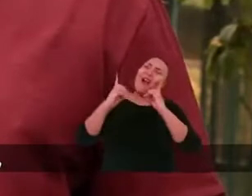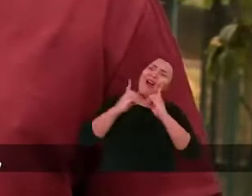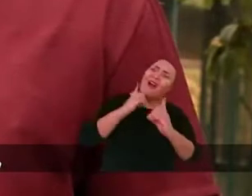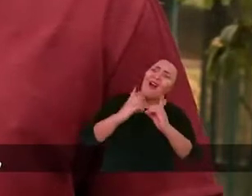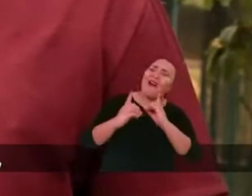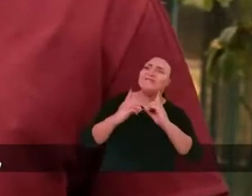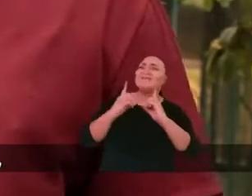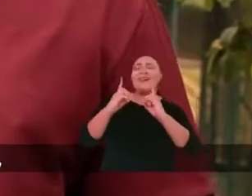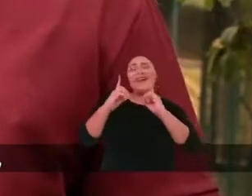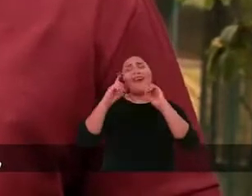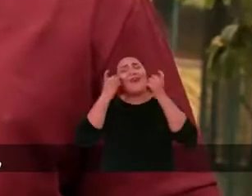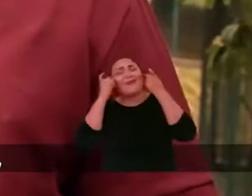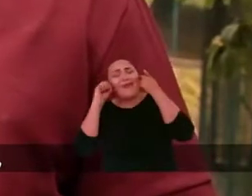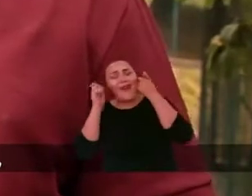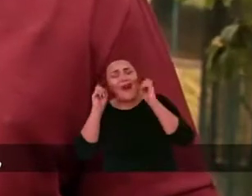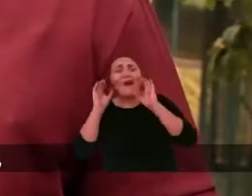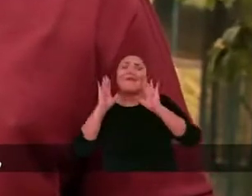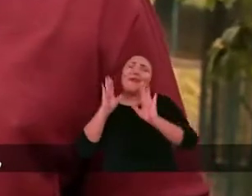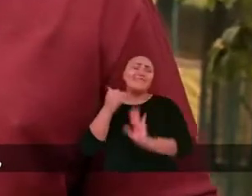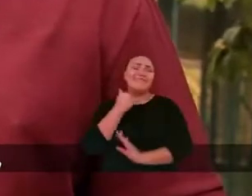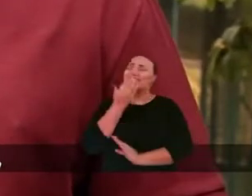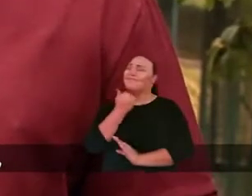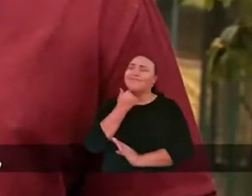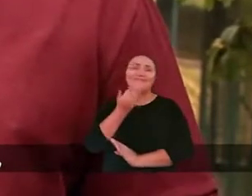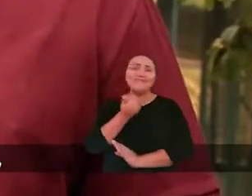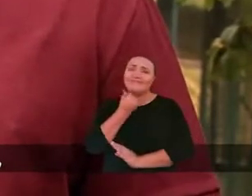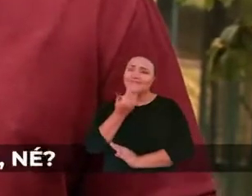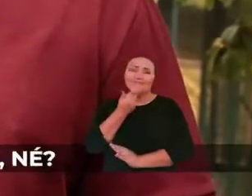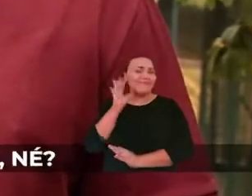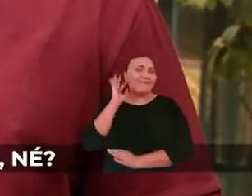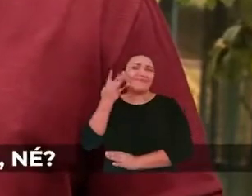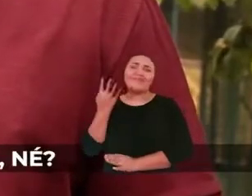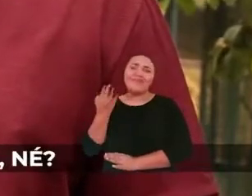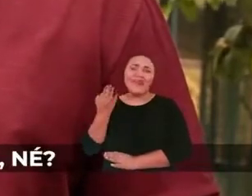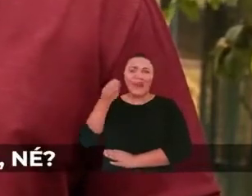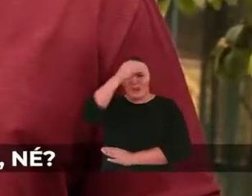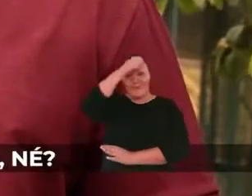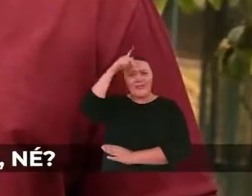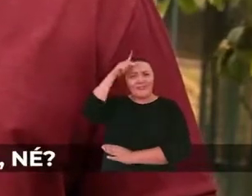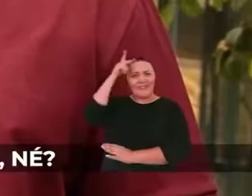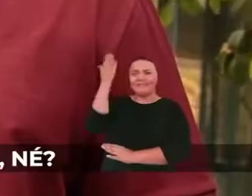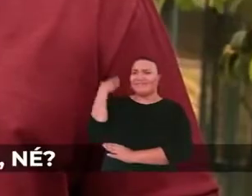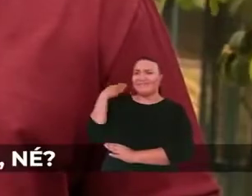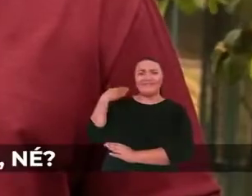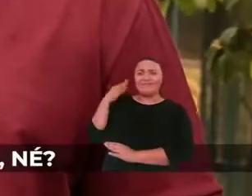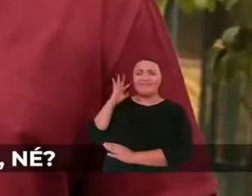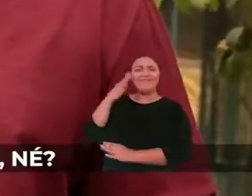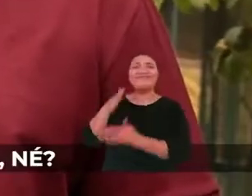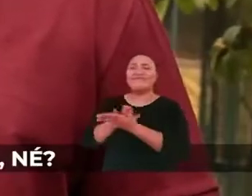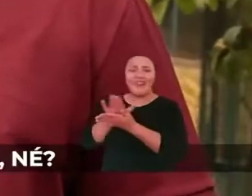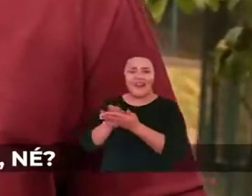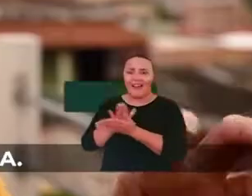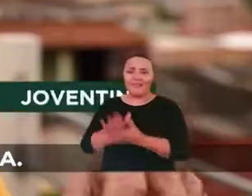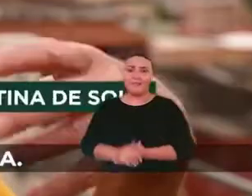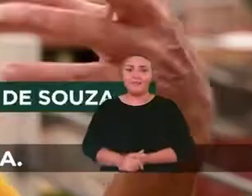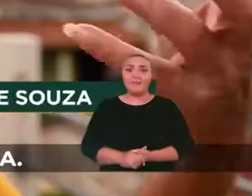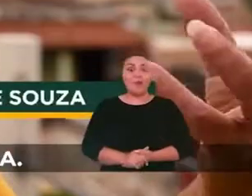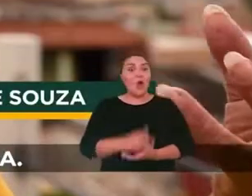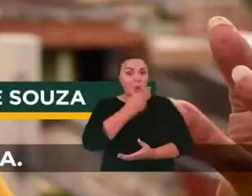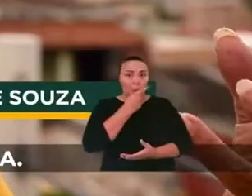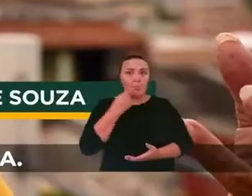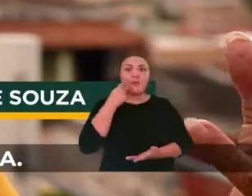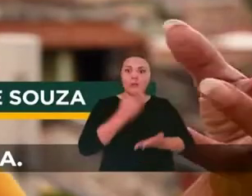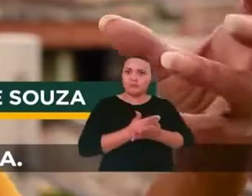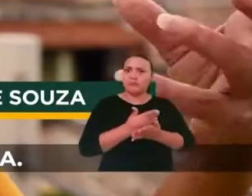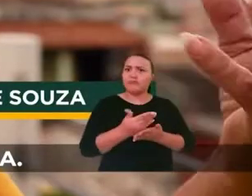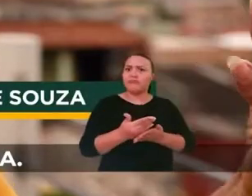mas não funcionava, não saiu, não saiu. No governo antigo não saiu nada. Nesse mandado